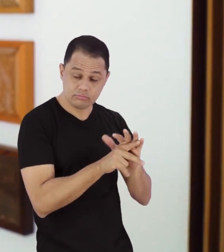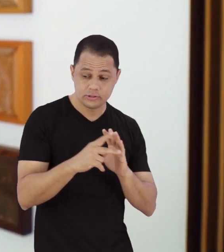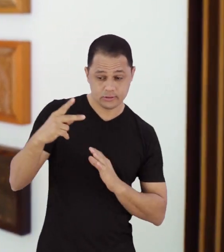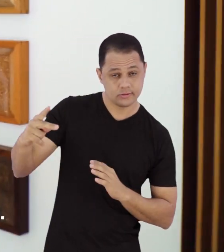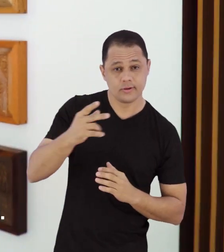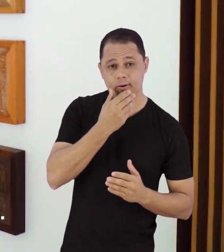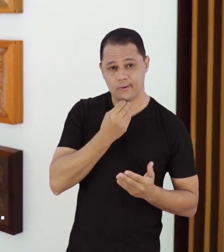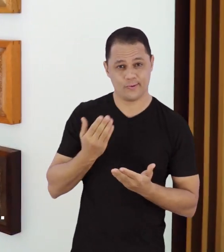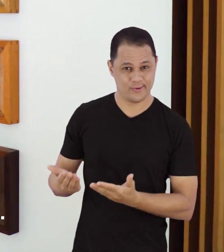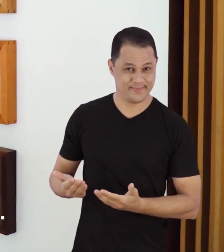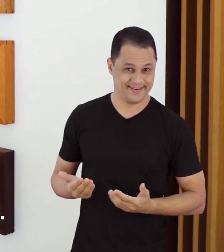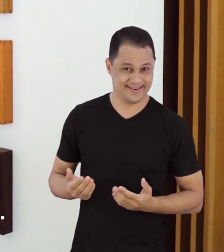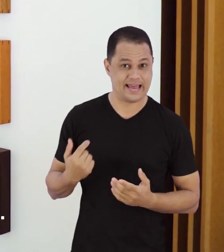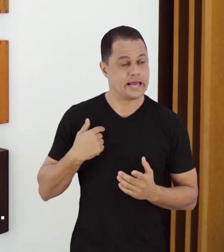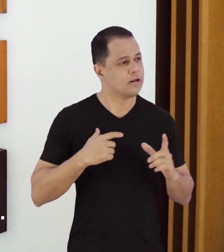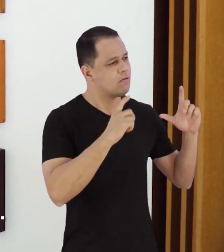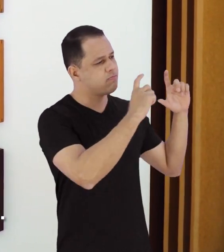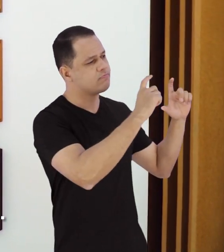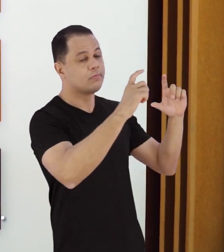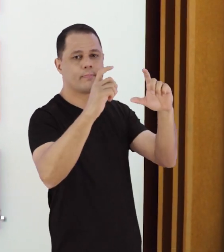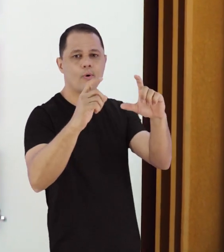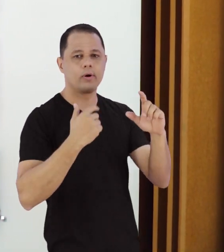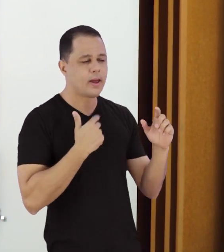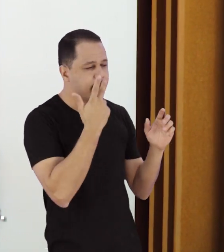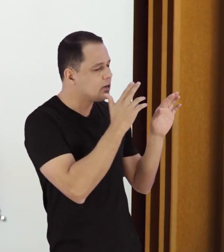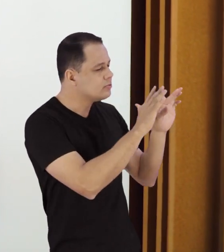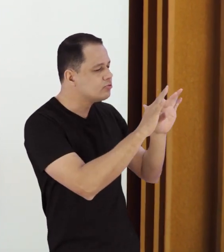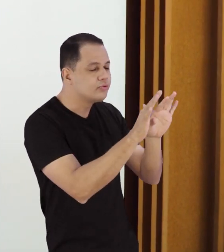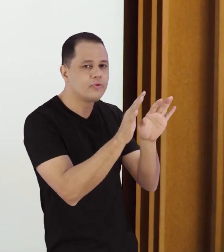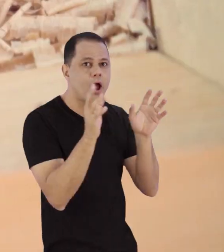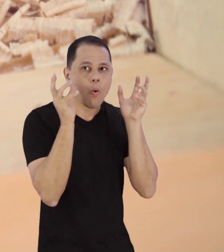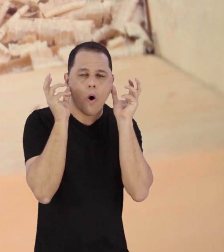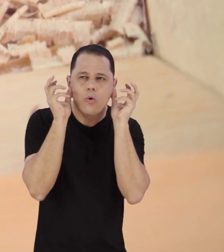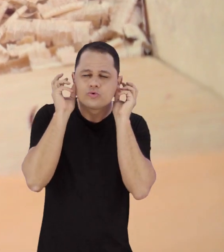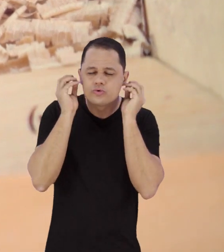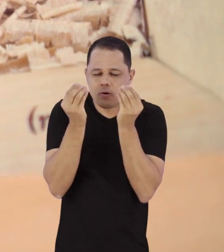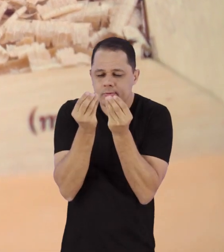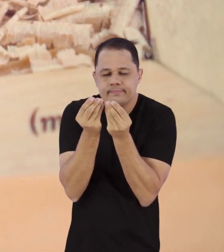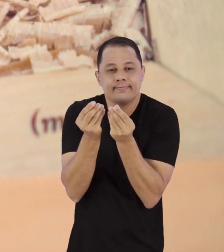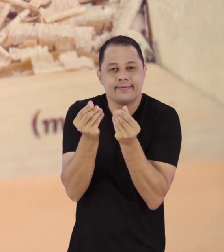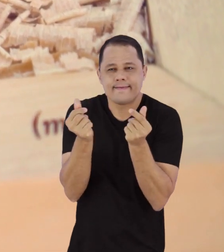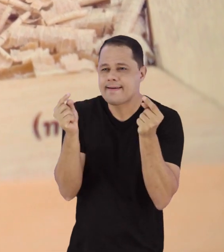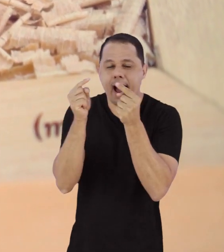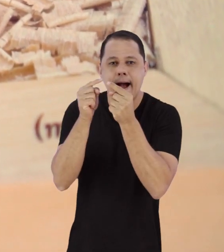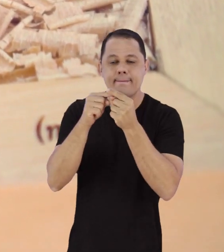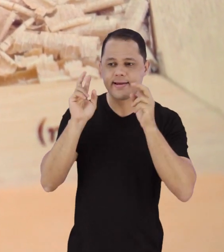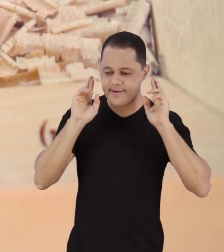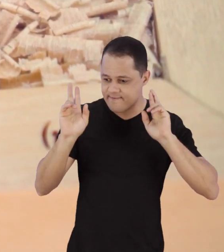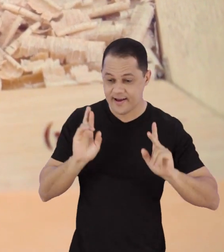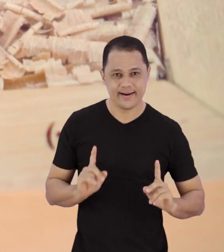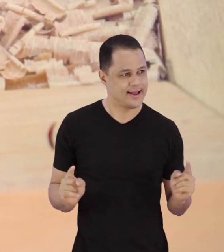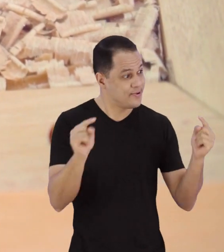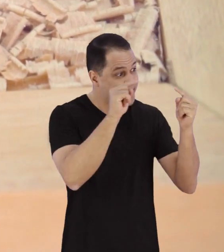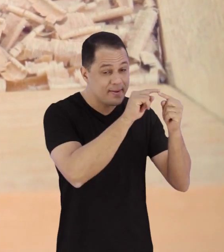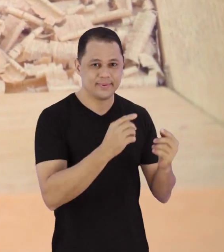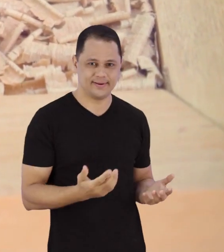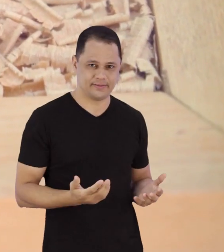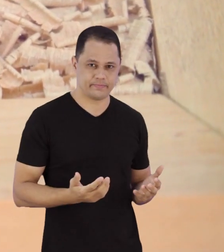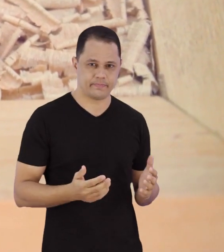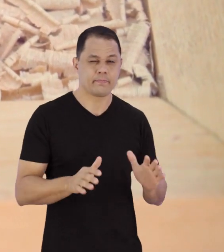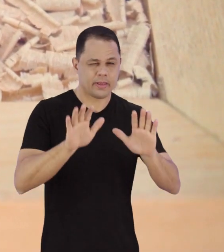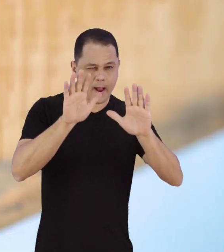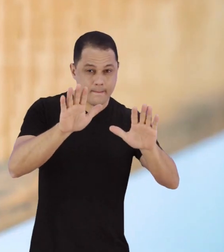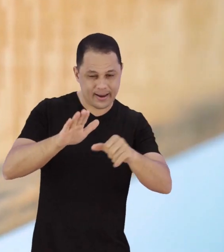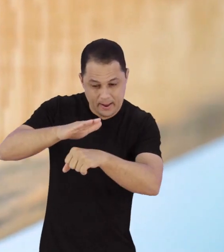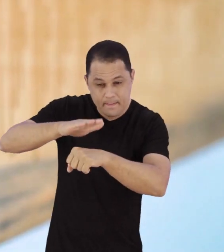Nemflídio, que nessa exposição remete à textura dos sons. Mas a peça que realmente se oferece ao toque da mão